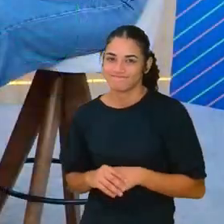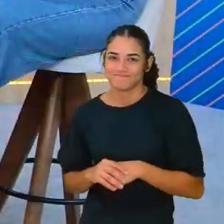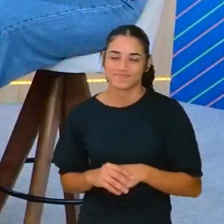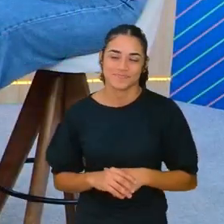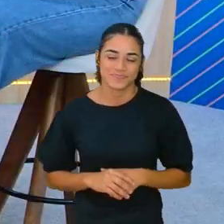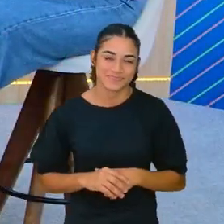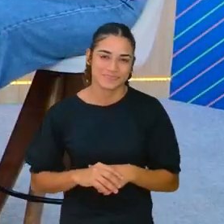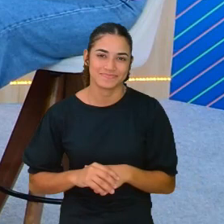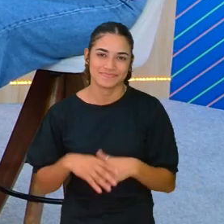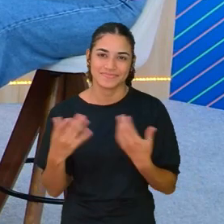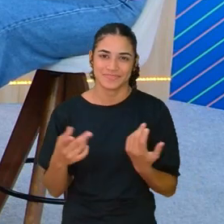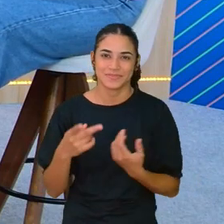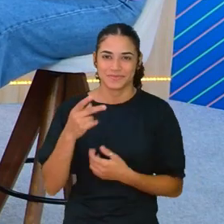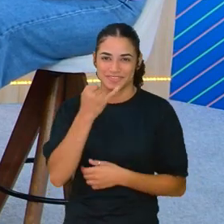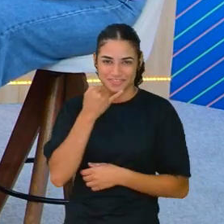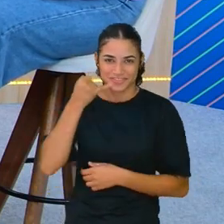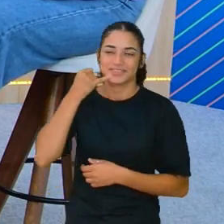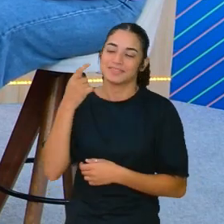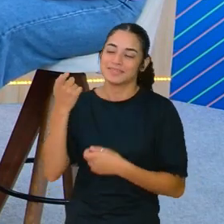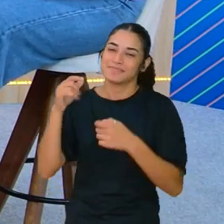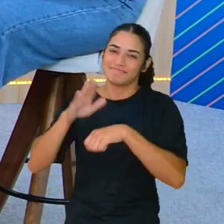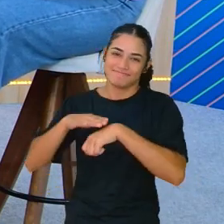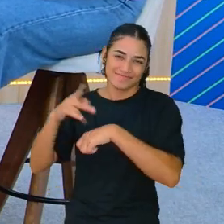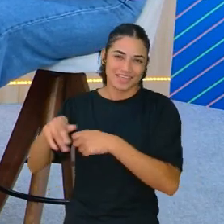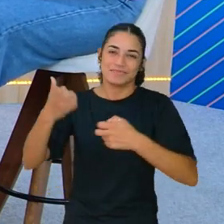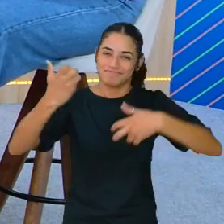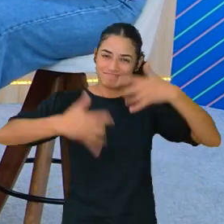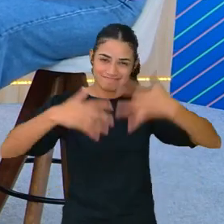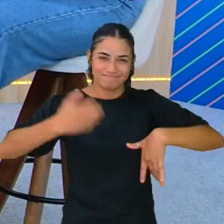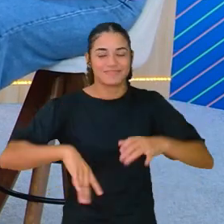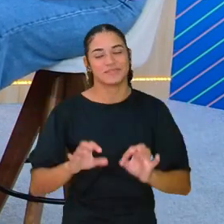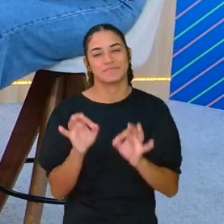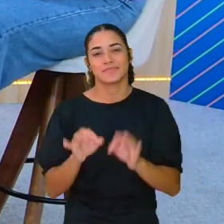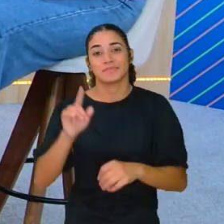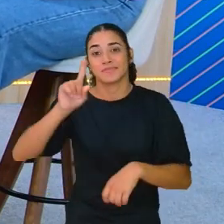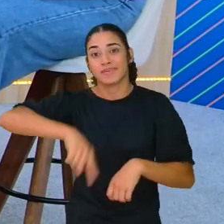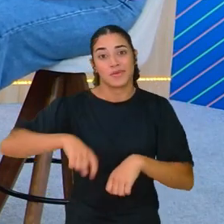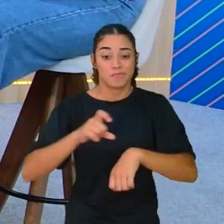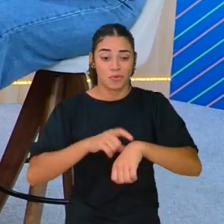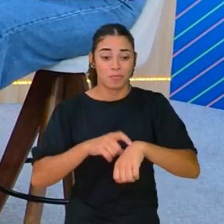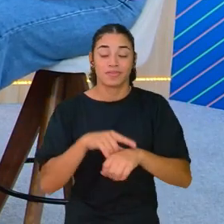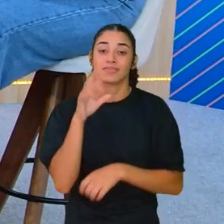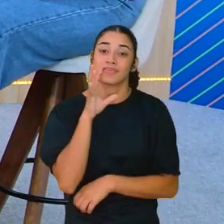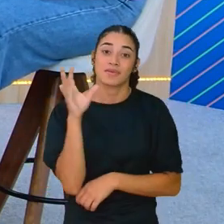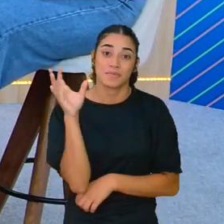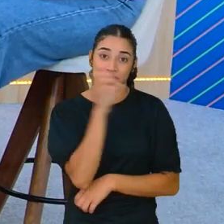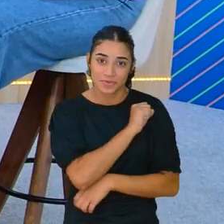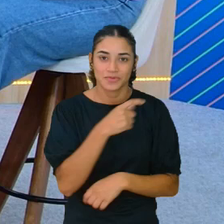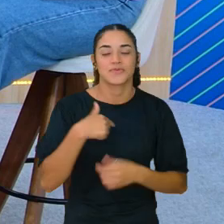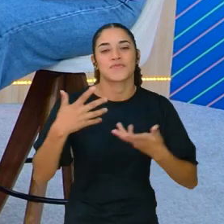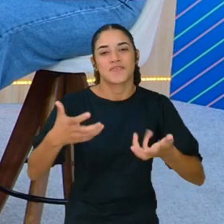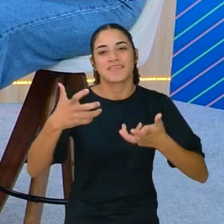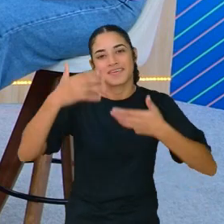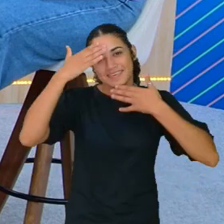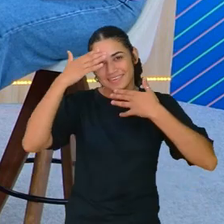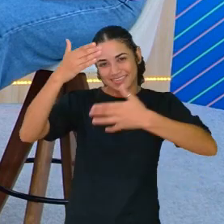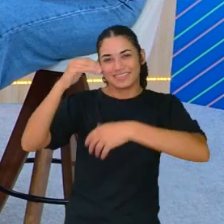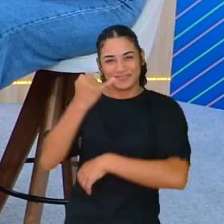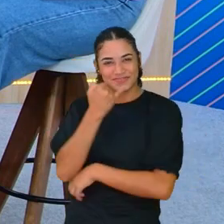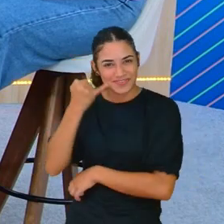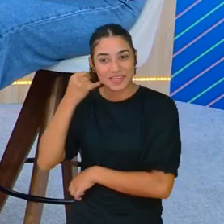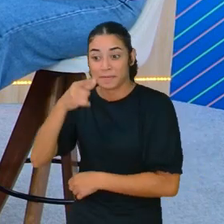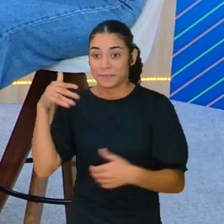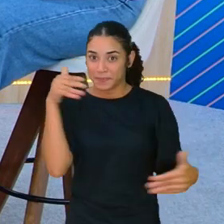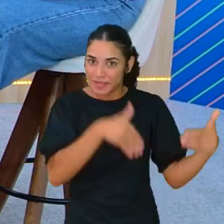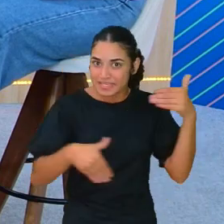Essa... Dini tem muito para dizer. É um momento rápido. Eu queria hoje agradecer a Dini por ter